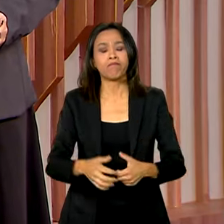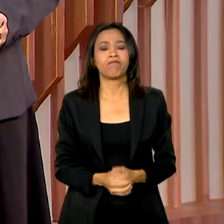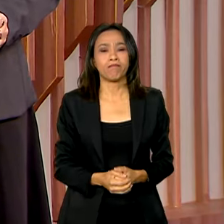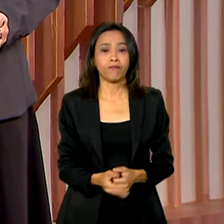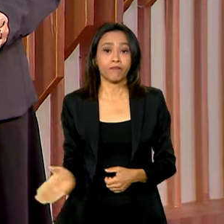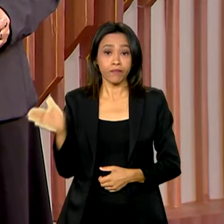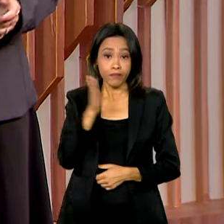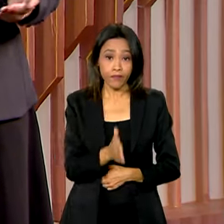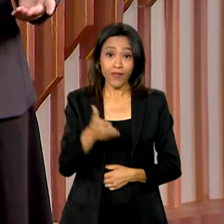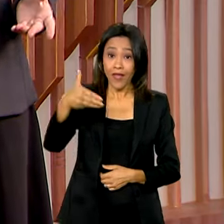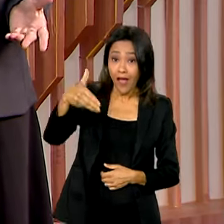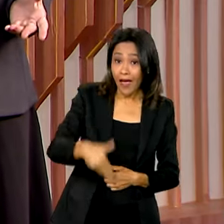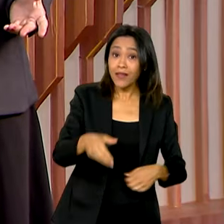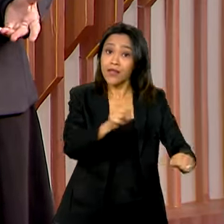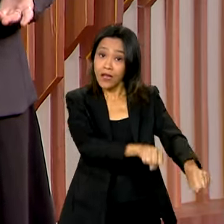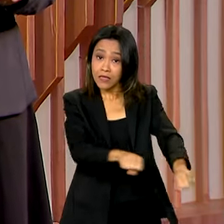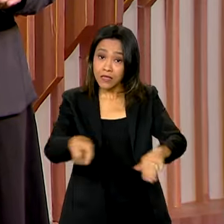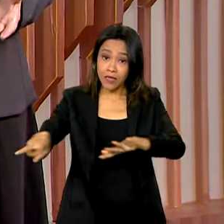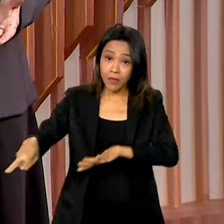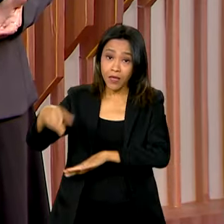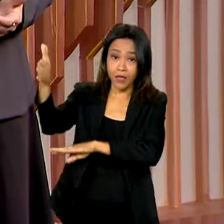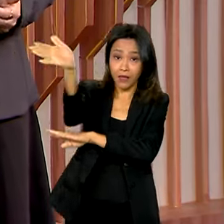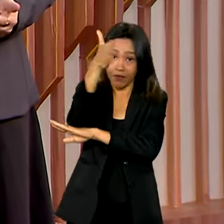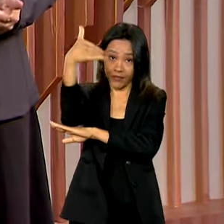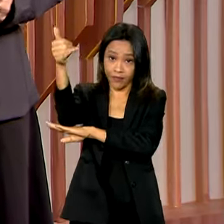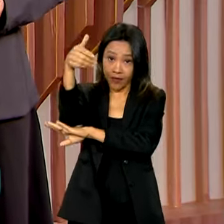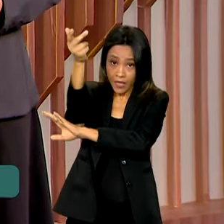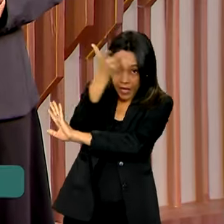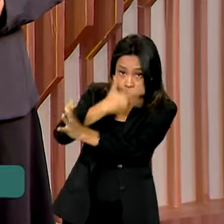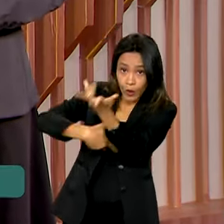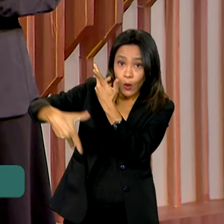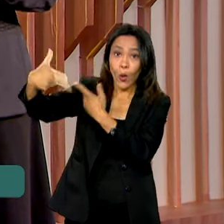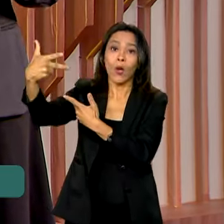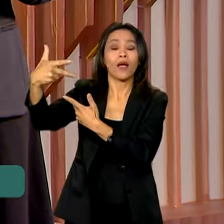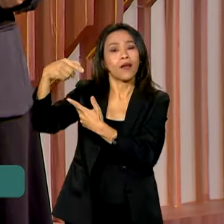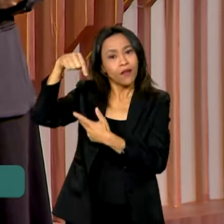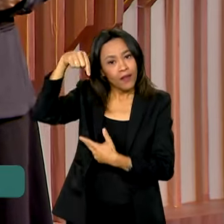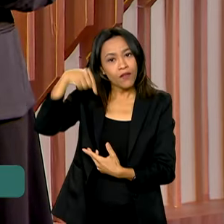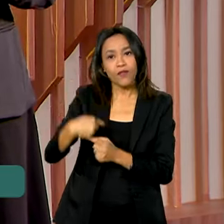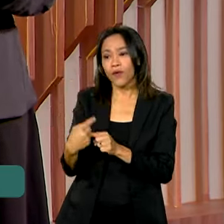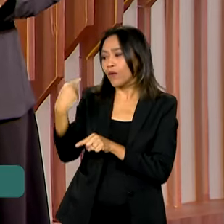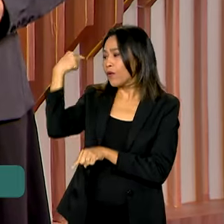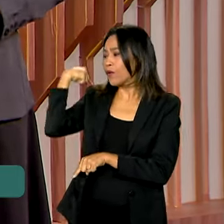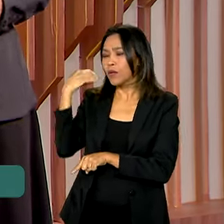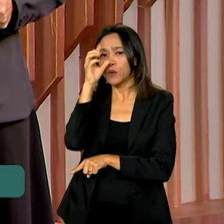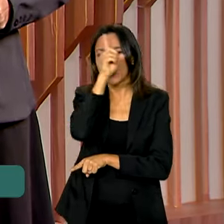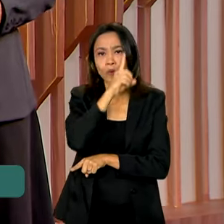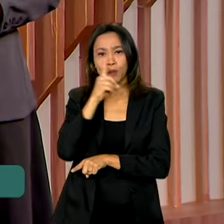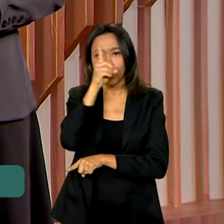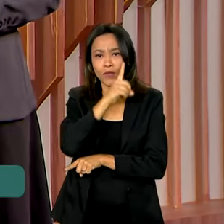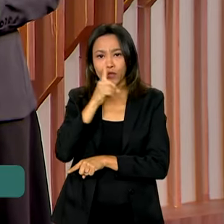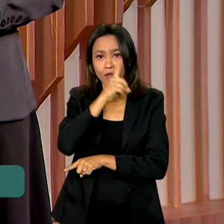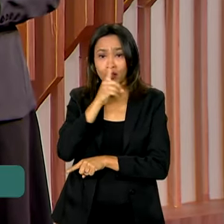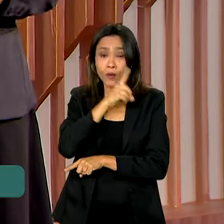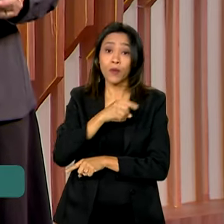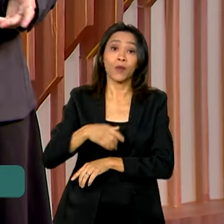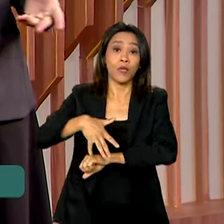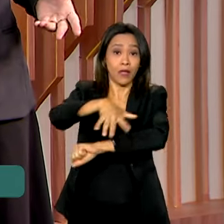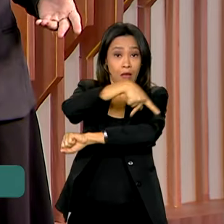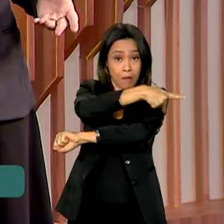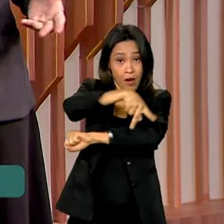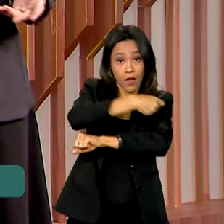Estamos na Semana da Pátria e a troca da bandeira nacional realizada neste domingo na Praça dos Três Poderes, em Brasília,